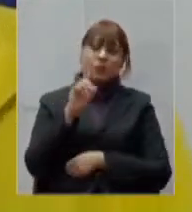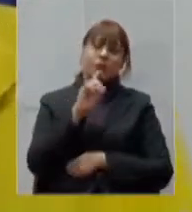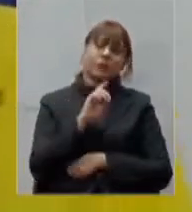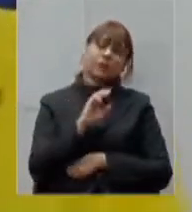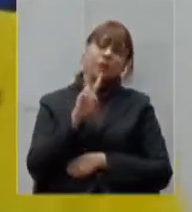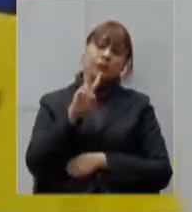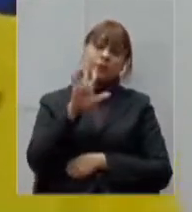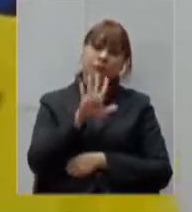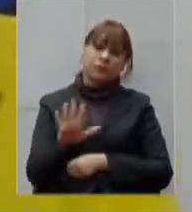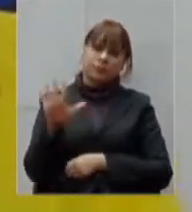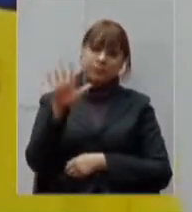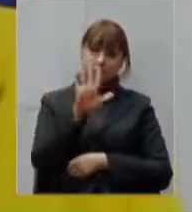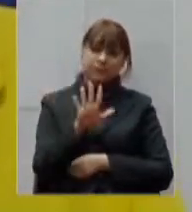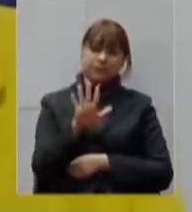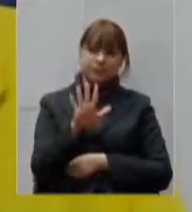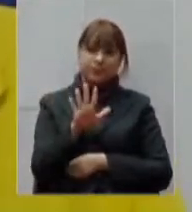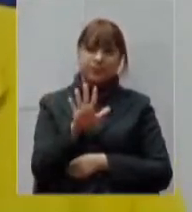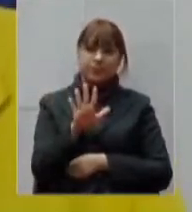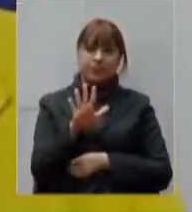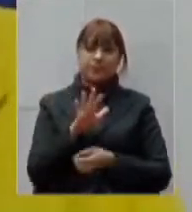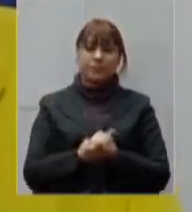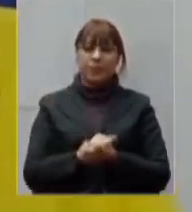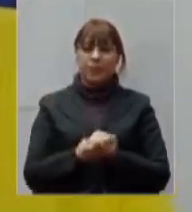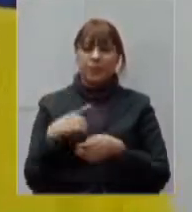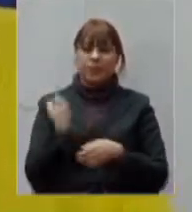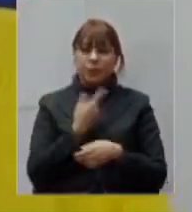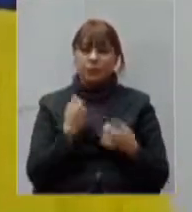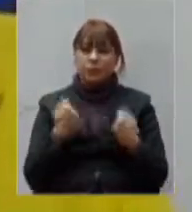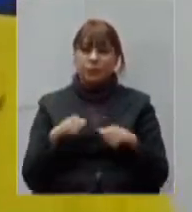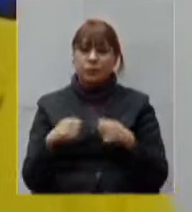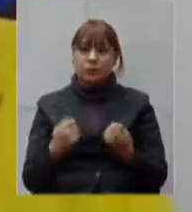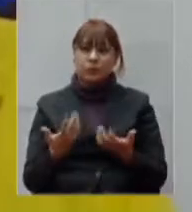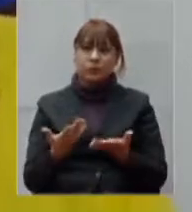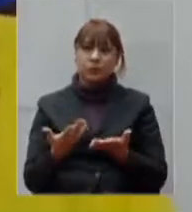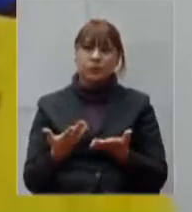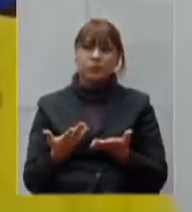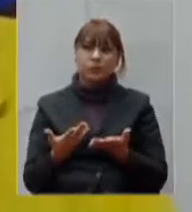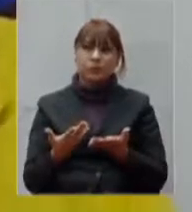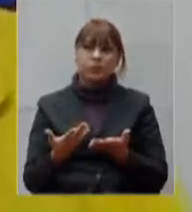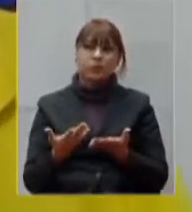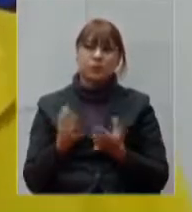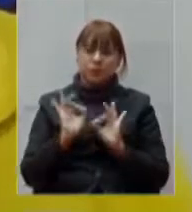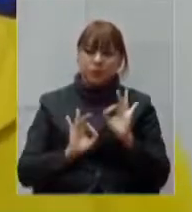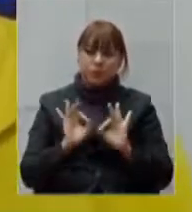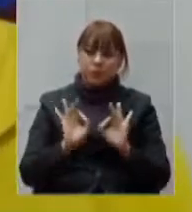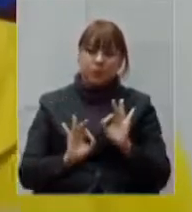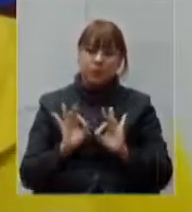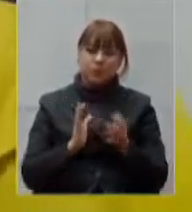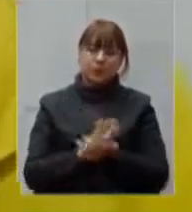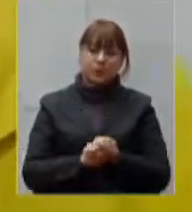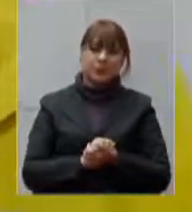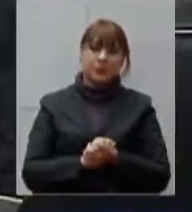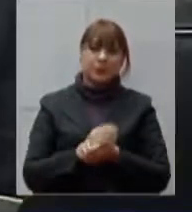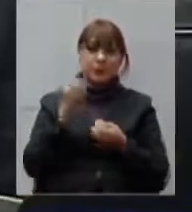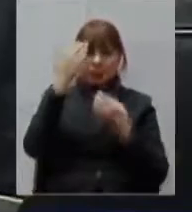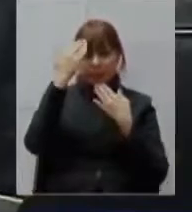de contingência especial do governo do estado, nós não precisamos mais de conselho não, nós precisamos de plano de contingência, muito obrigado.